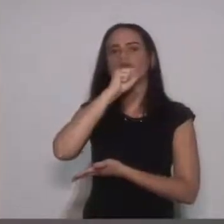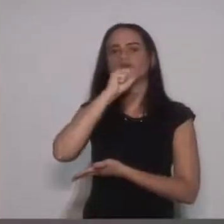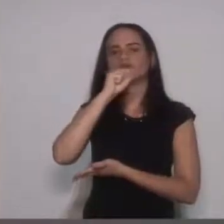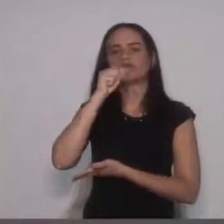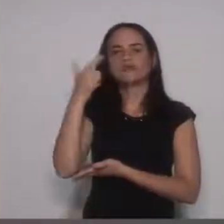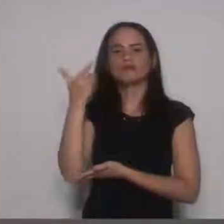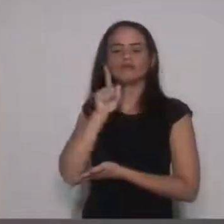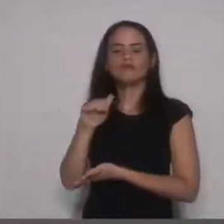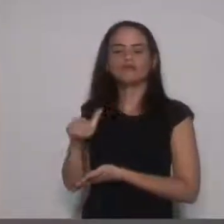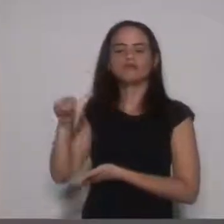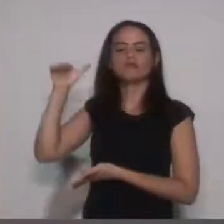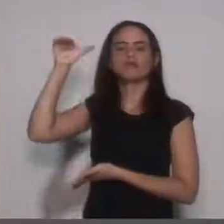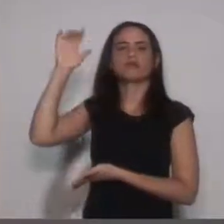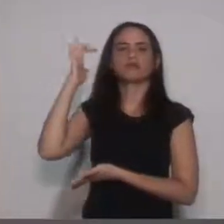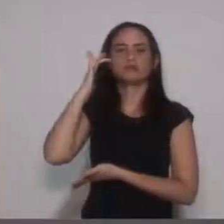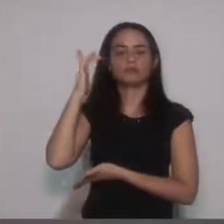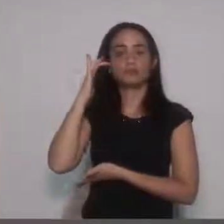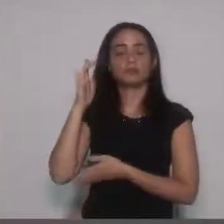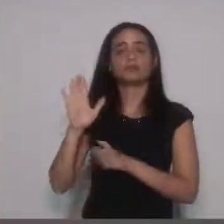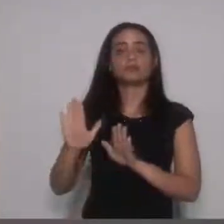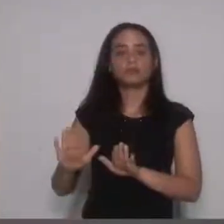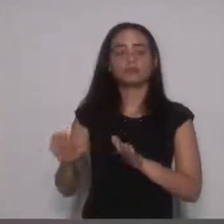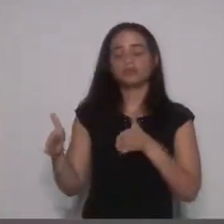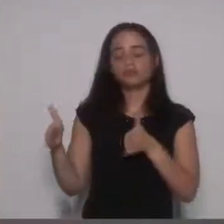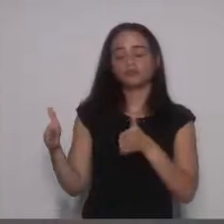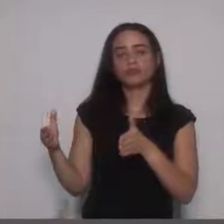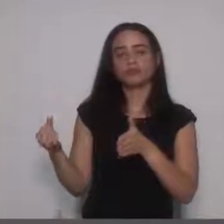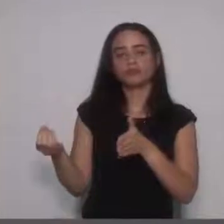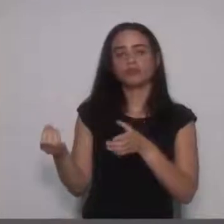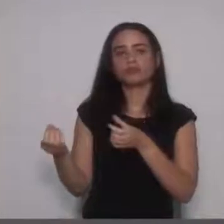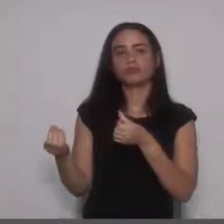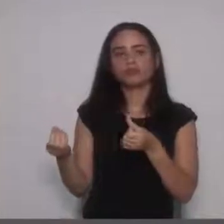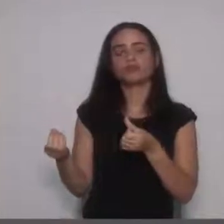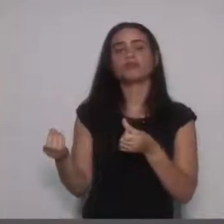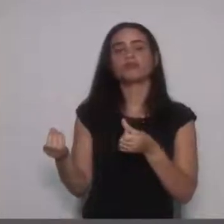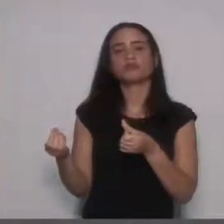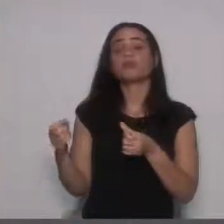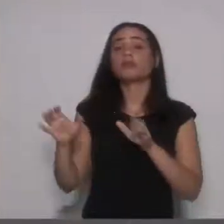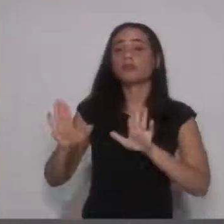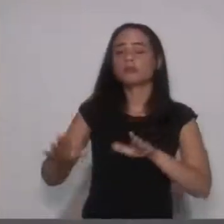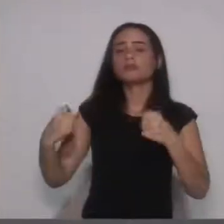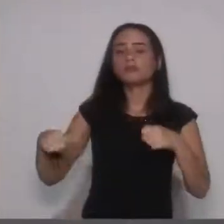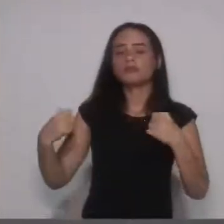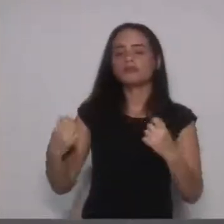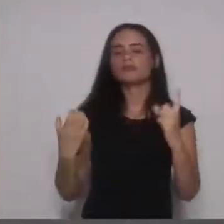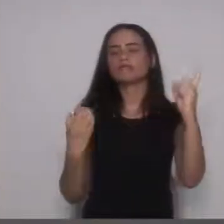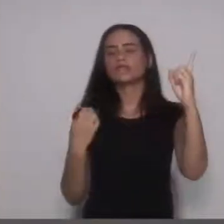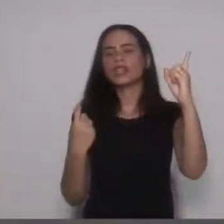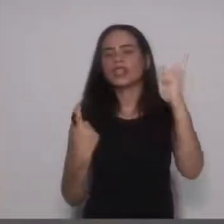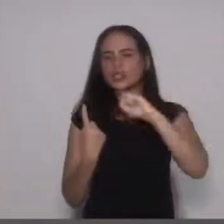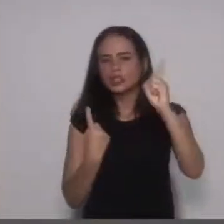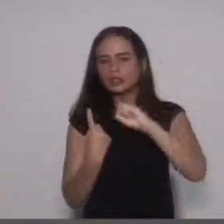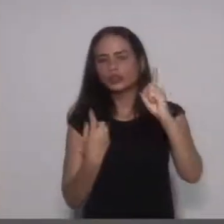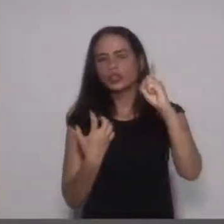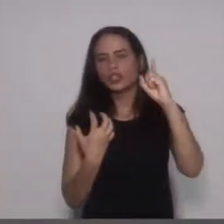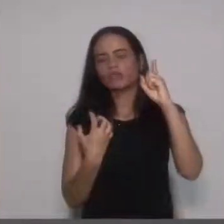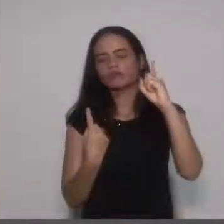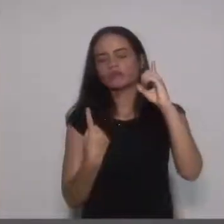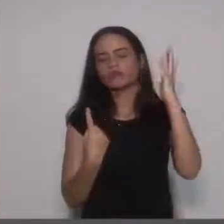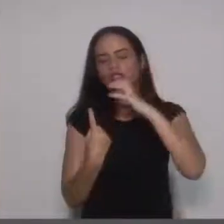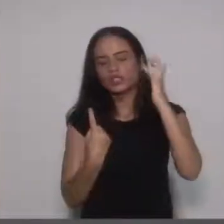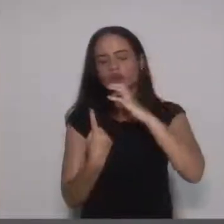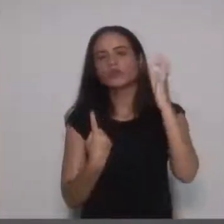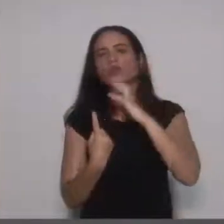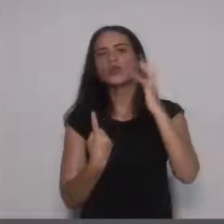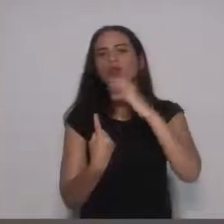adulta, se define nesse período, mas variam também de acordo com as características individuais, condições de vida, organização familiar, cuidados proporcionados a